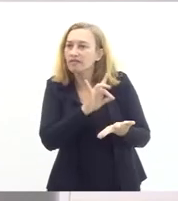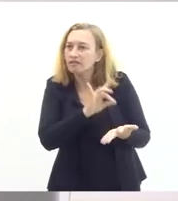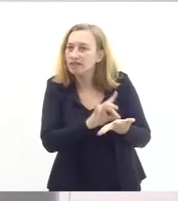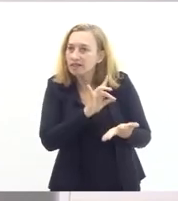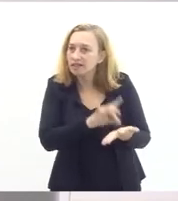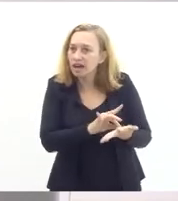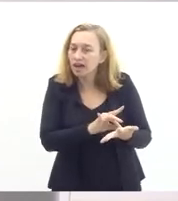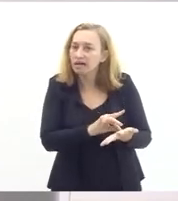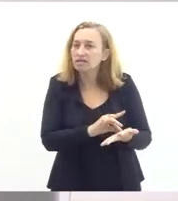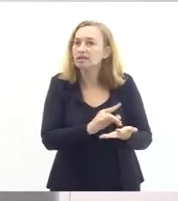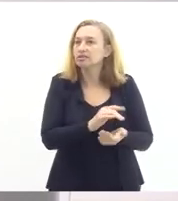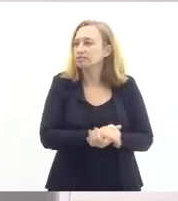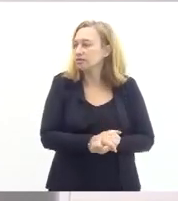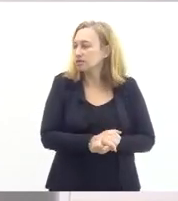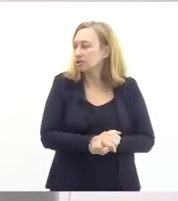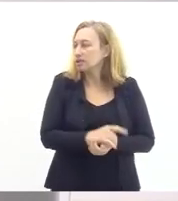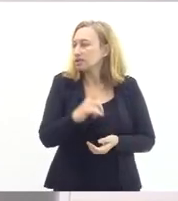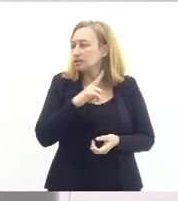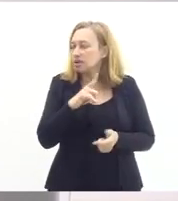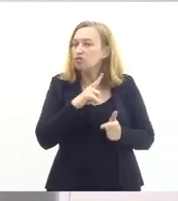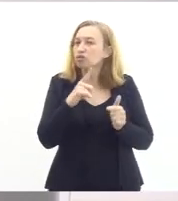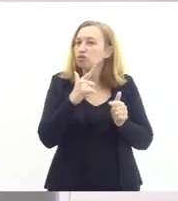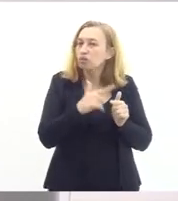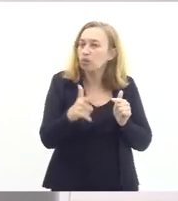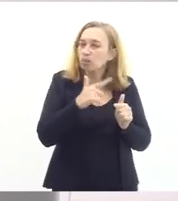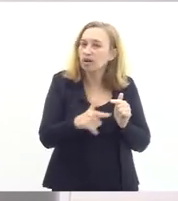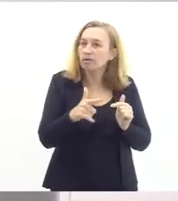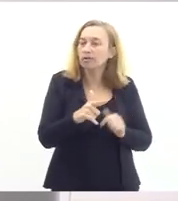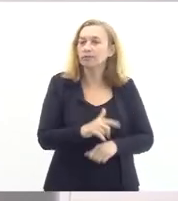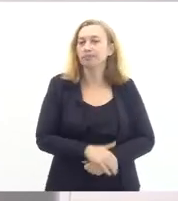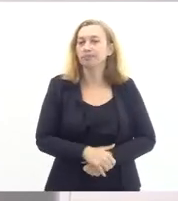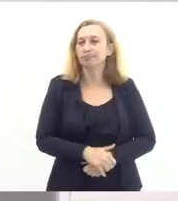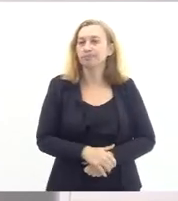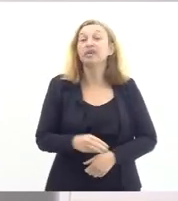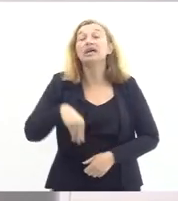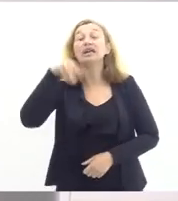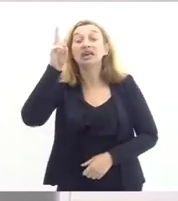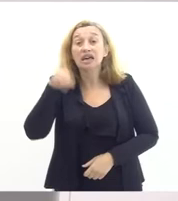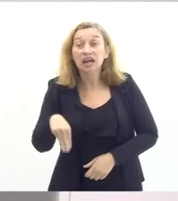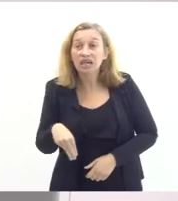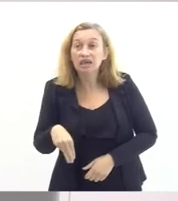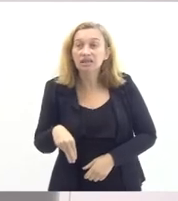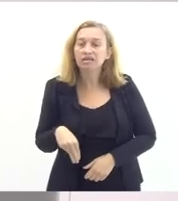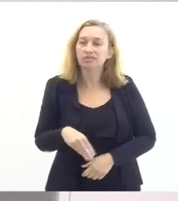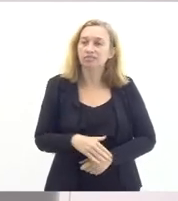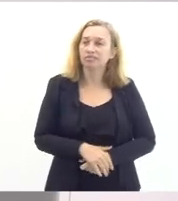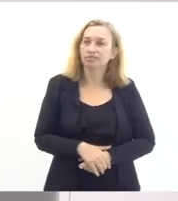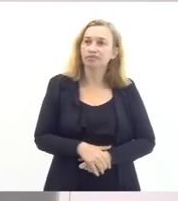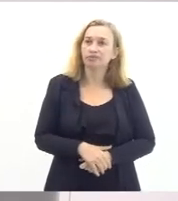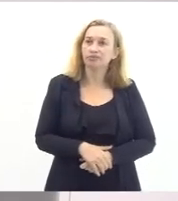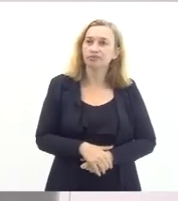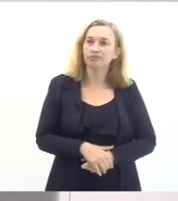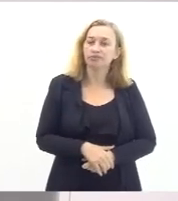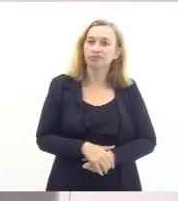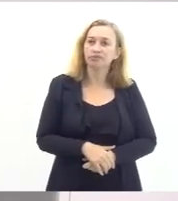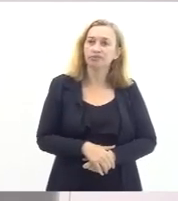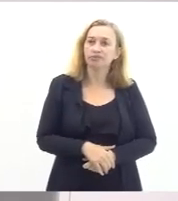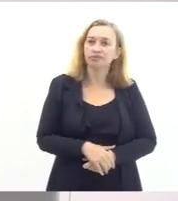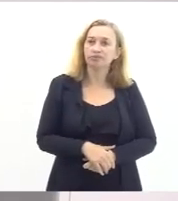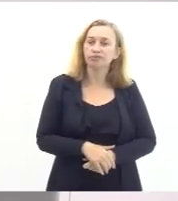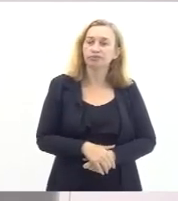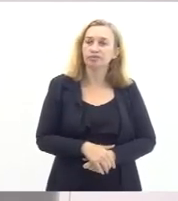houve uma uma problemática que quem passou dentro de um limite